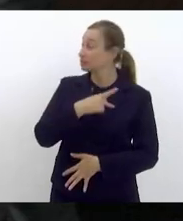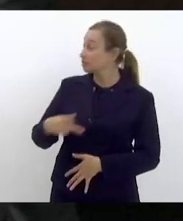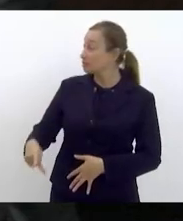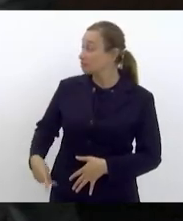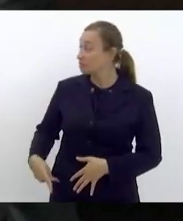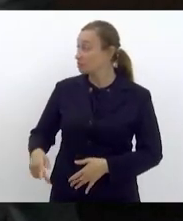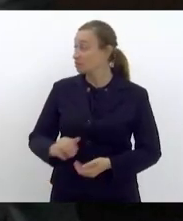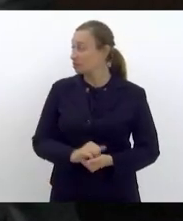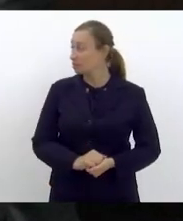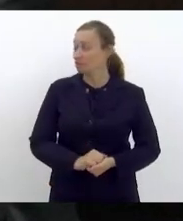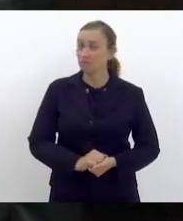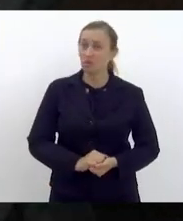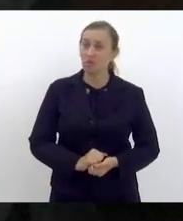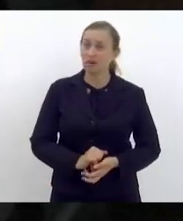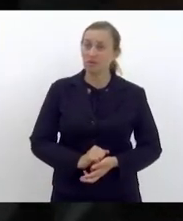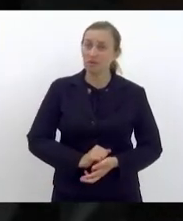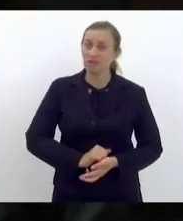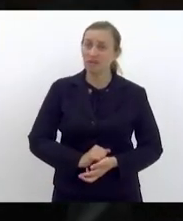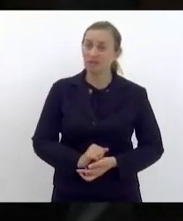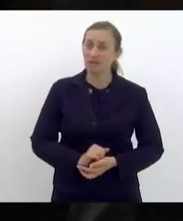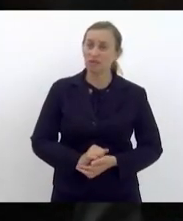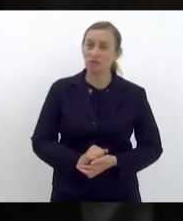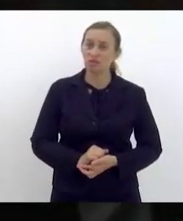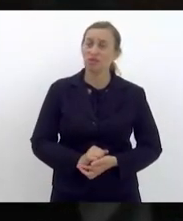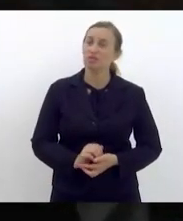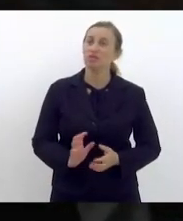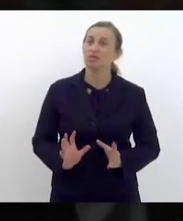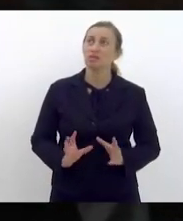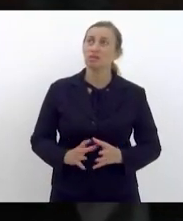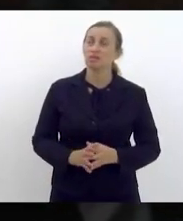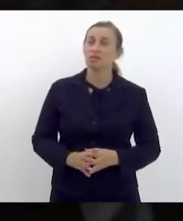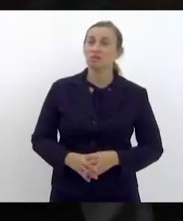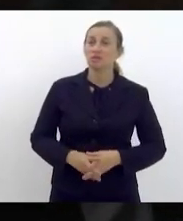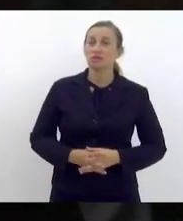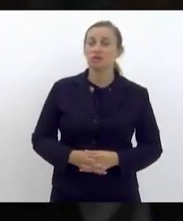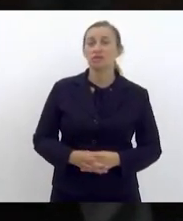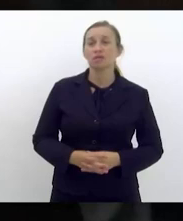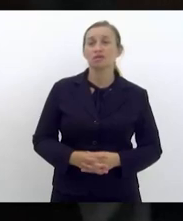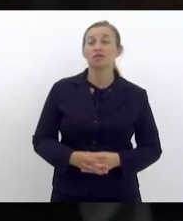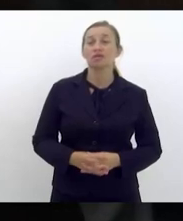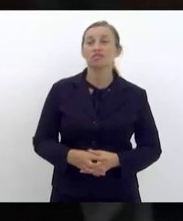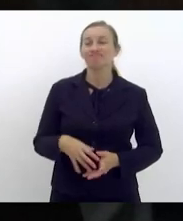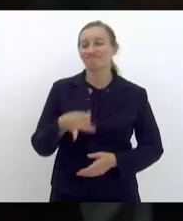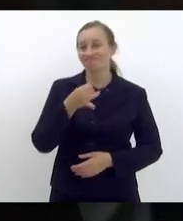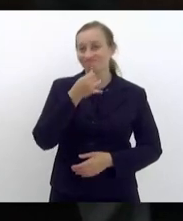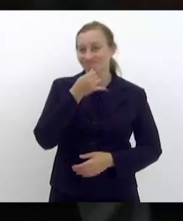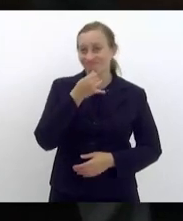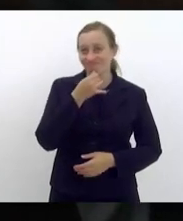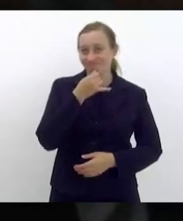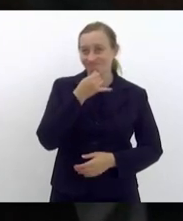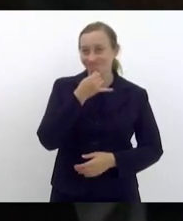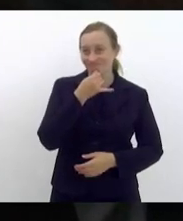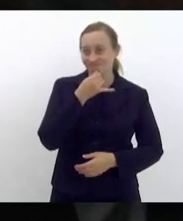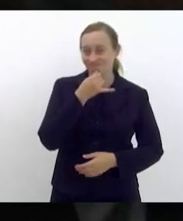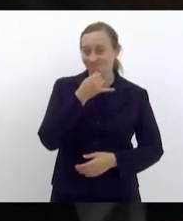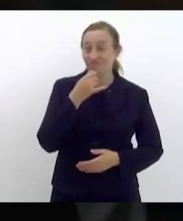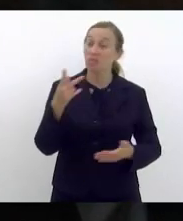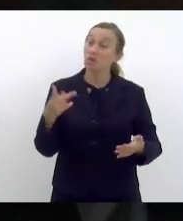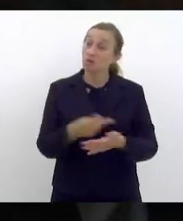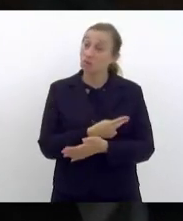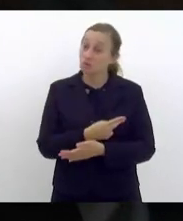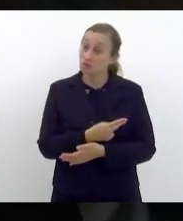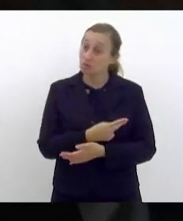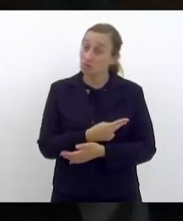Comissão de Defesa Civil dessa casa, nós queremos lamentar o ocorrido no